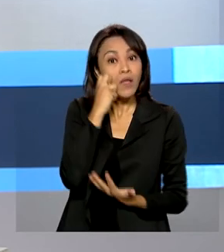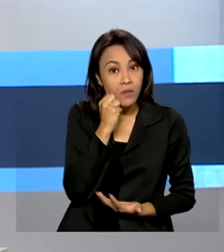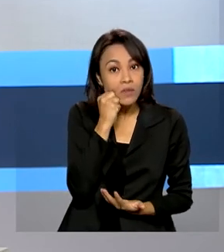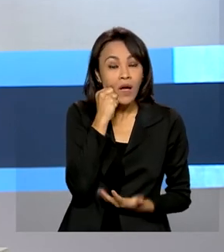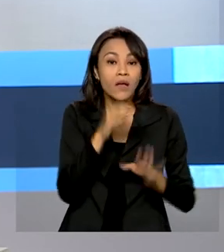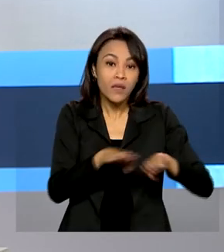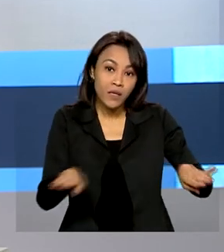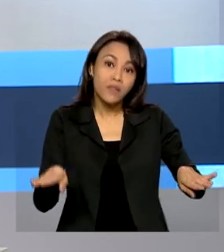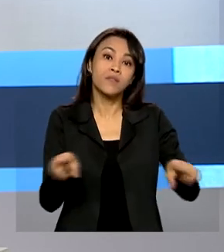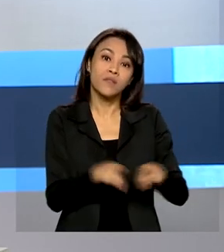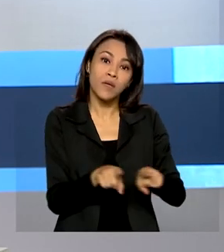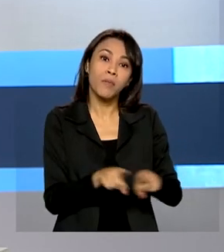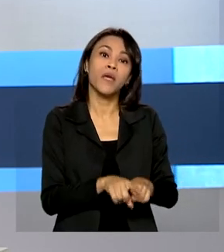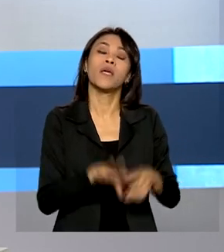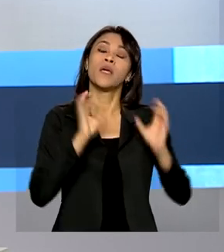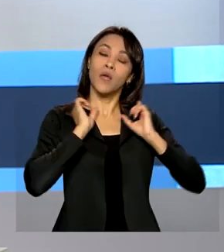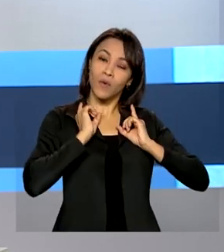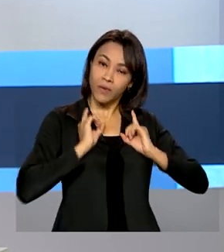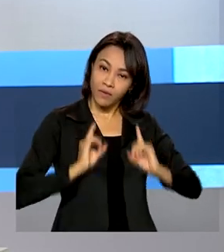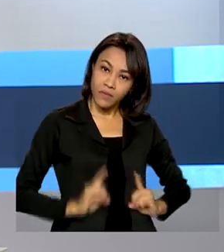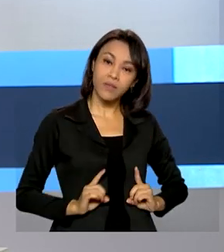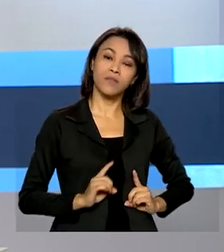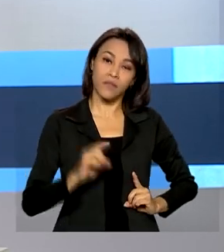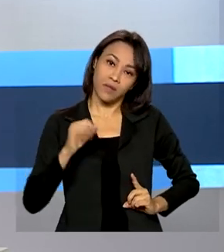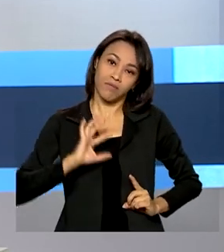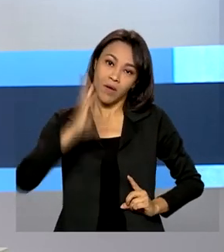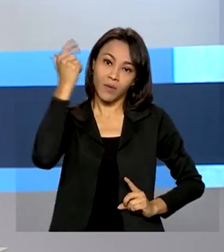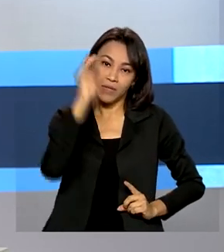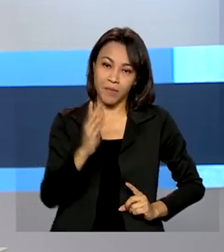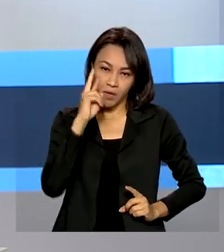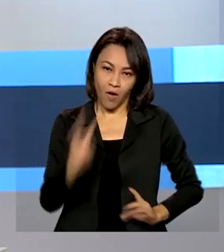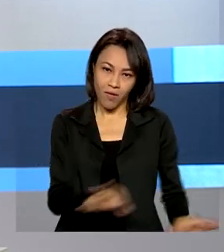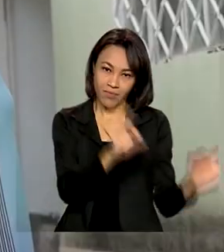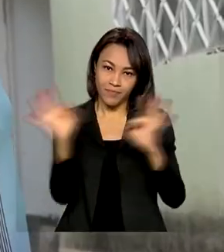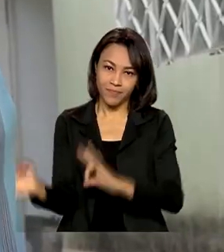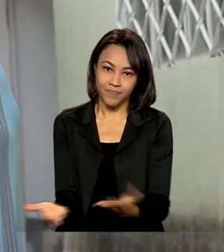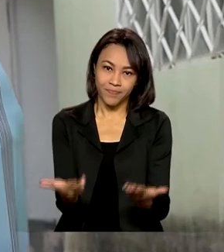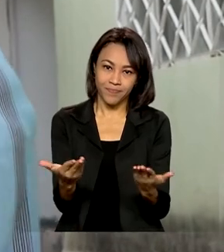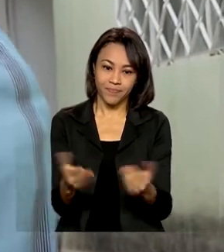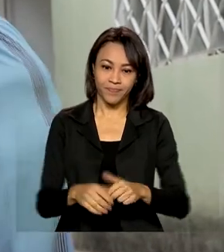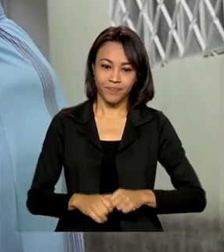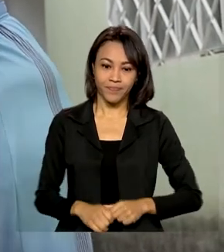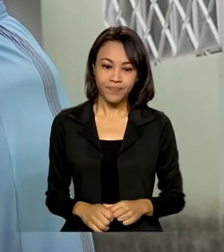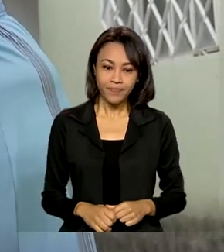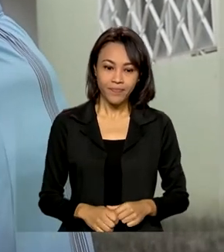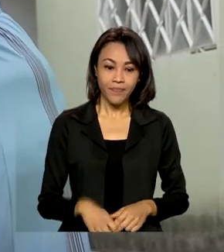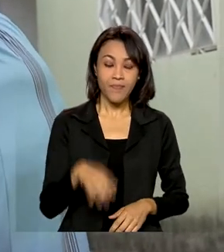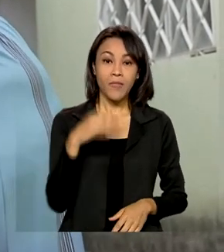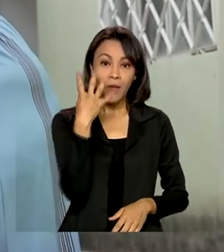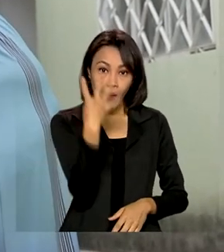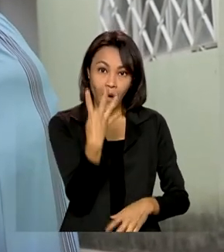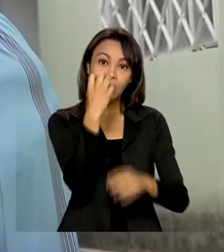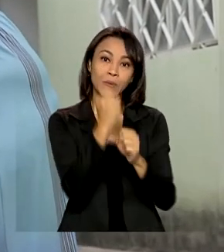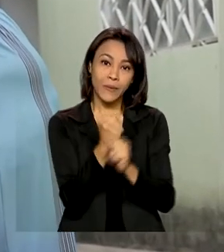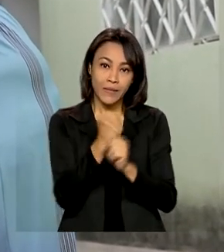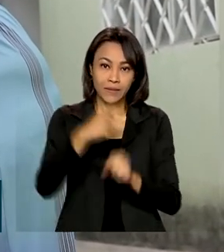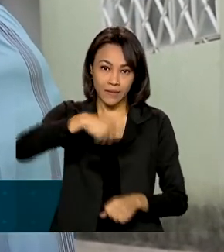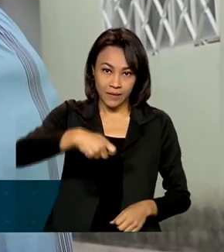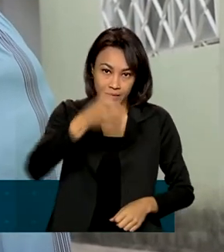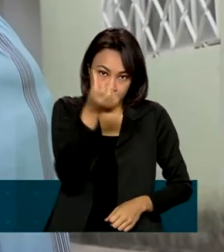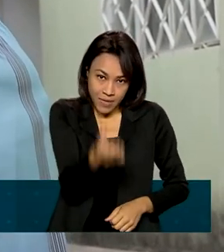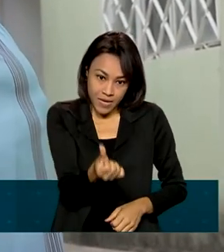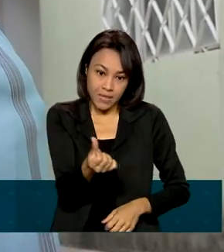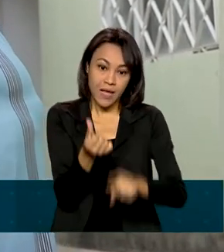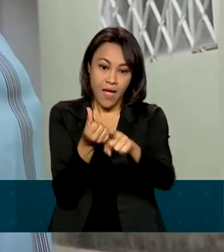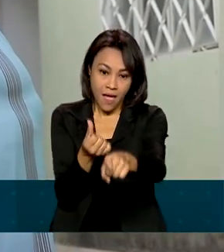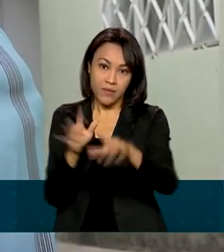com deficiência também é uma realidade no país. Veja na reportagem. Há 4 anos e meio, a família da